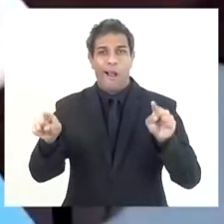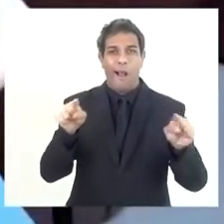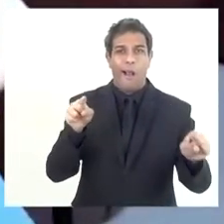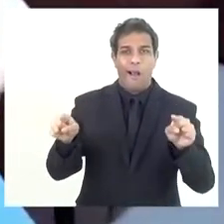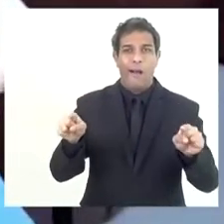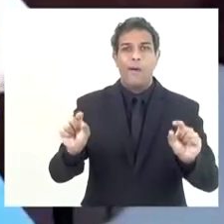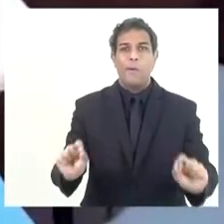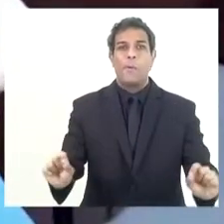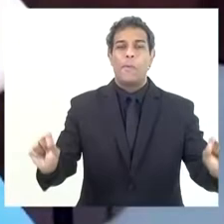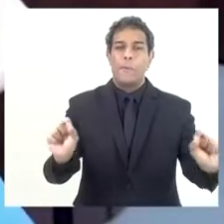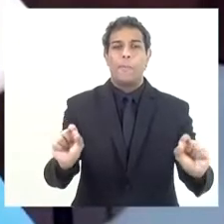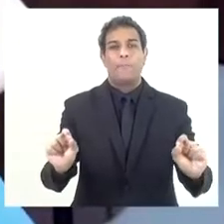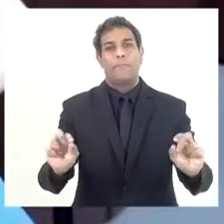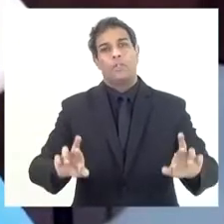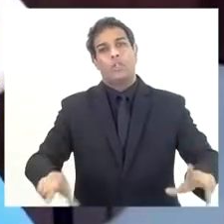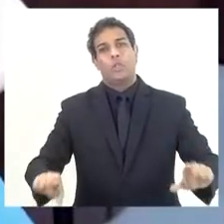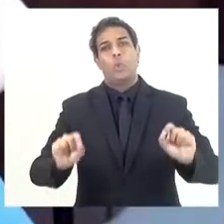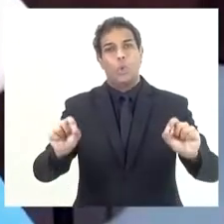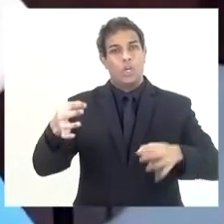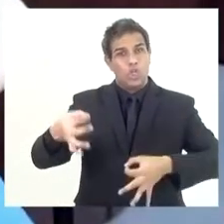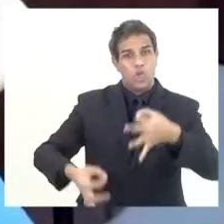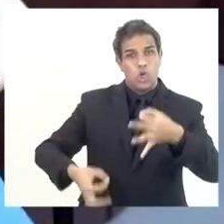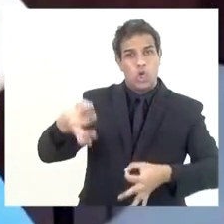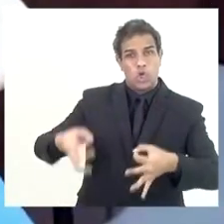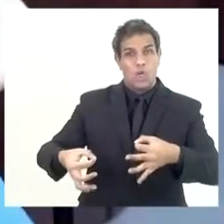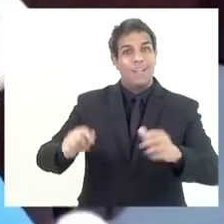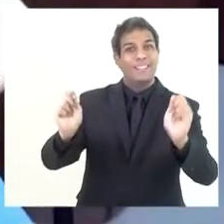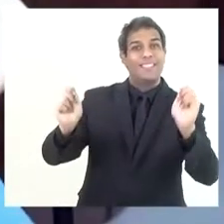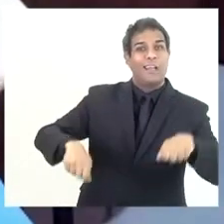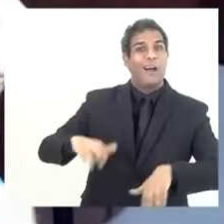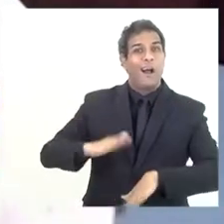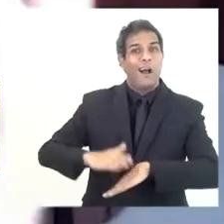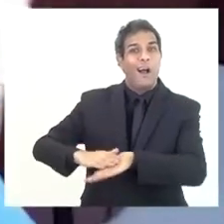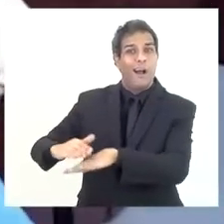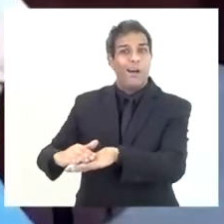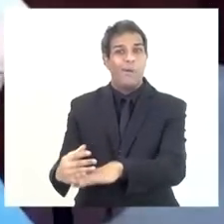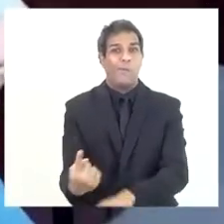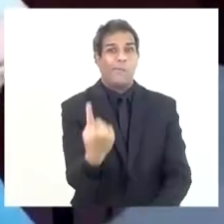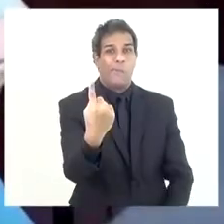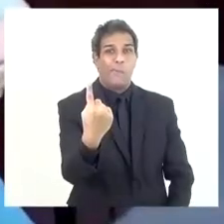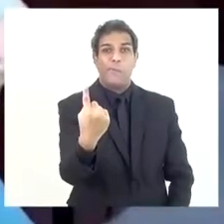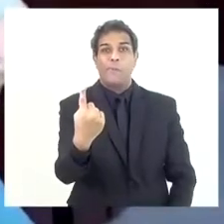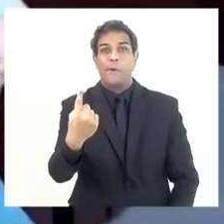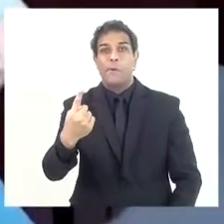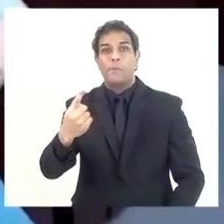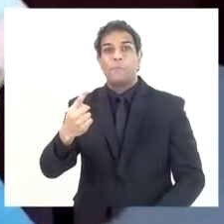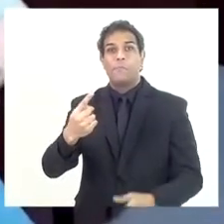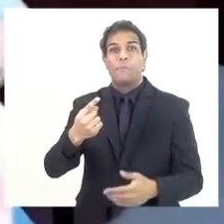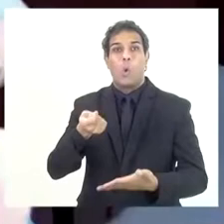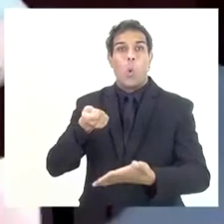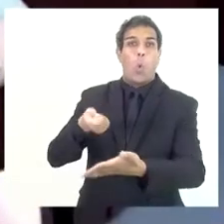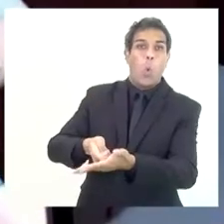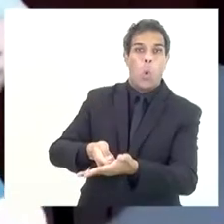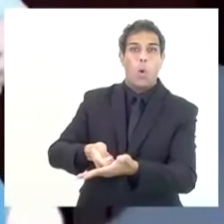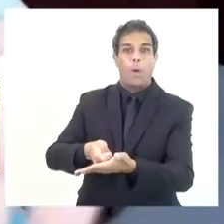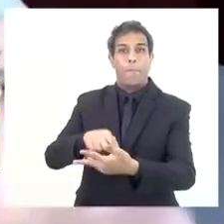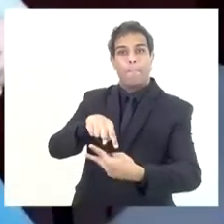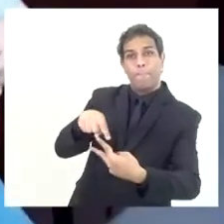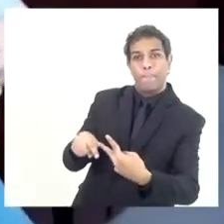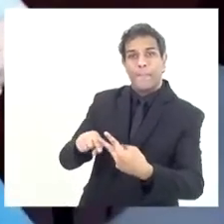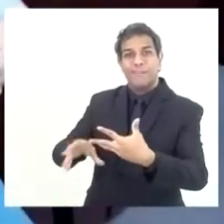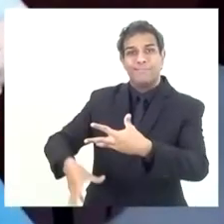em questões não só jurídicas da possibilidade de um único alto de infração colocar os dois,